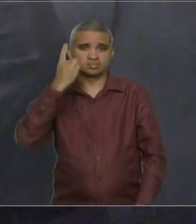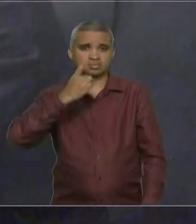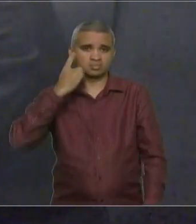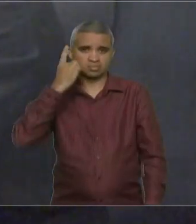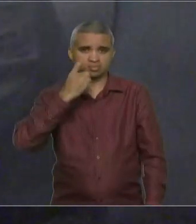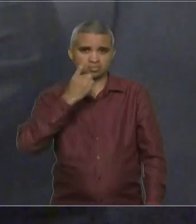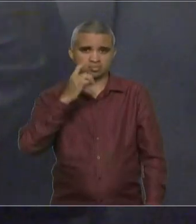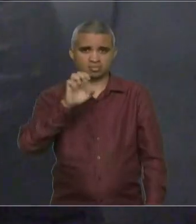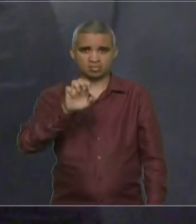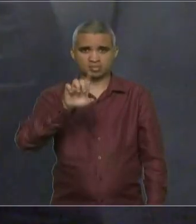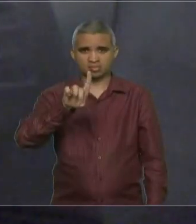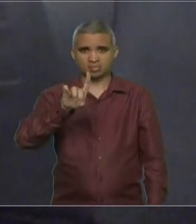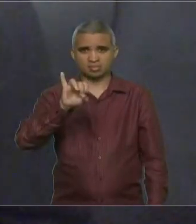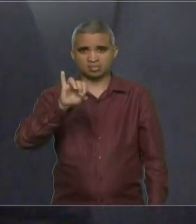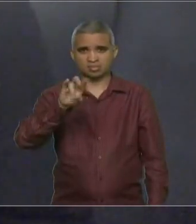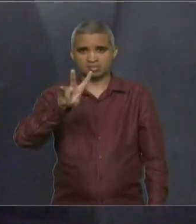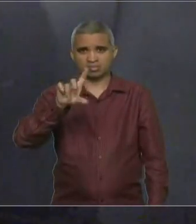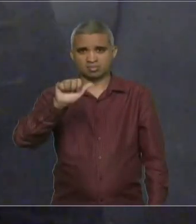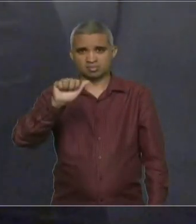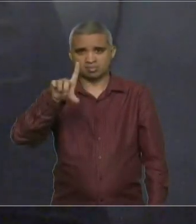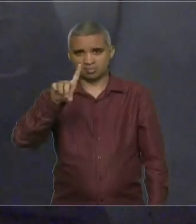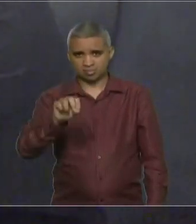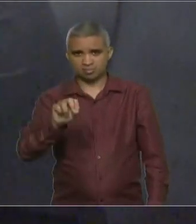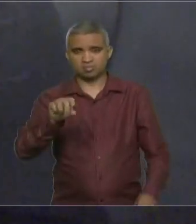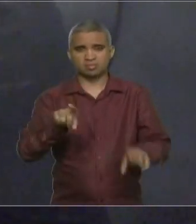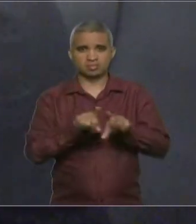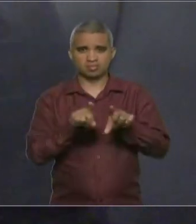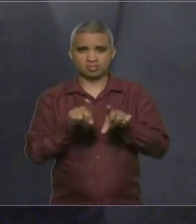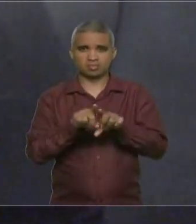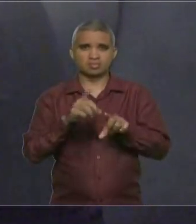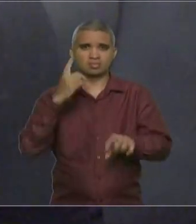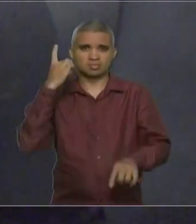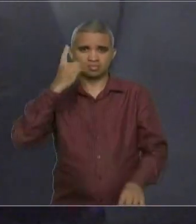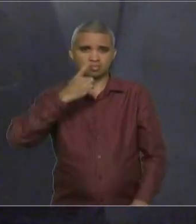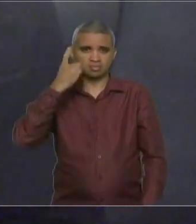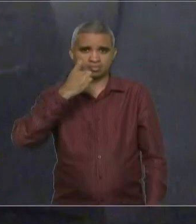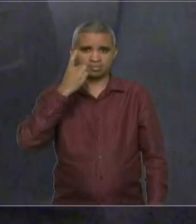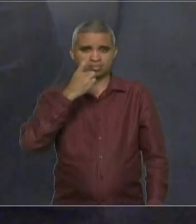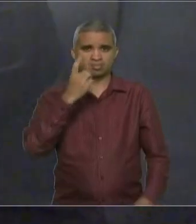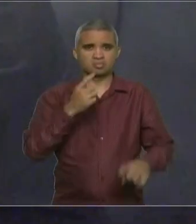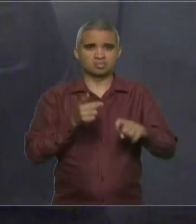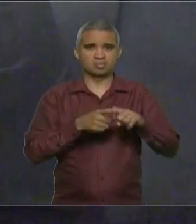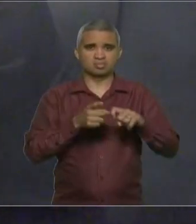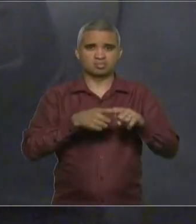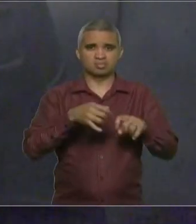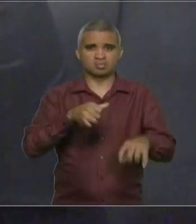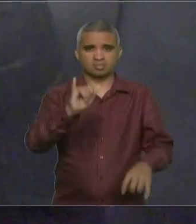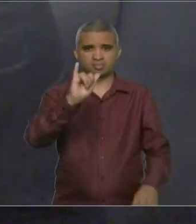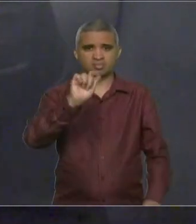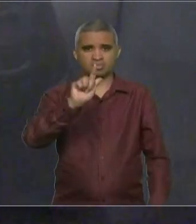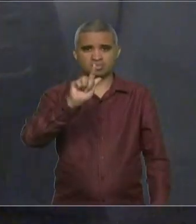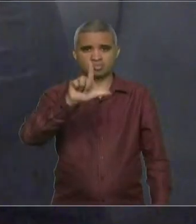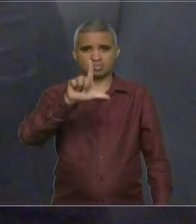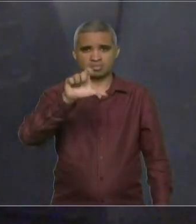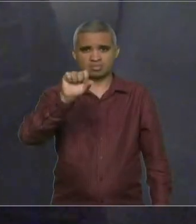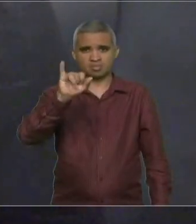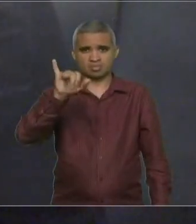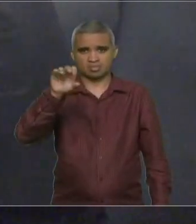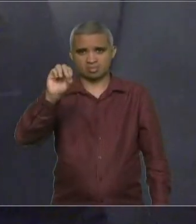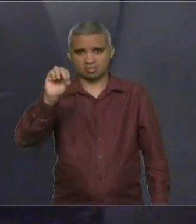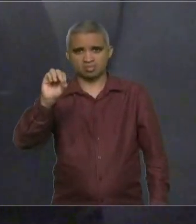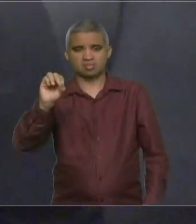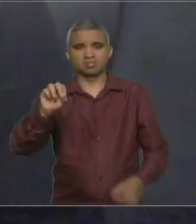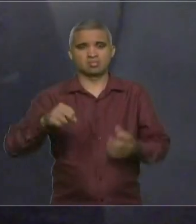falou que é cantor, nós temos o deputado Iglesias aqui também que toca o violão e canta. E nós temos aqui o